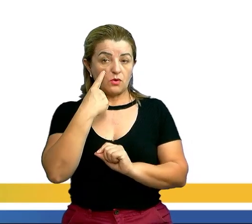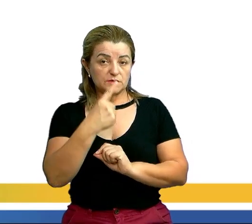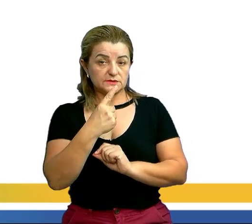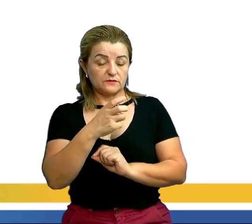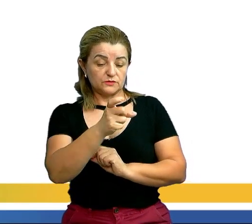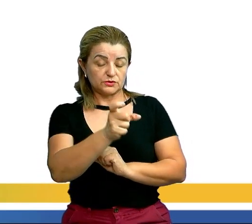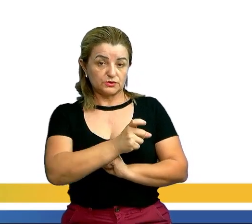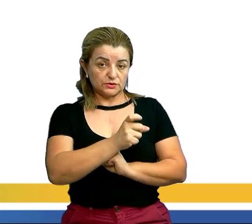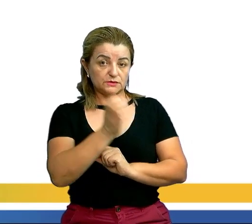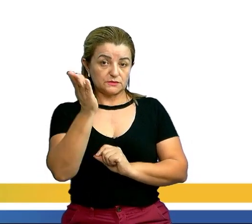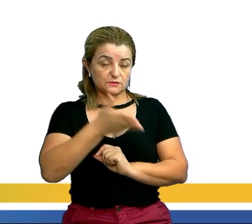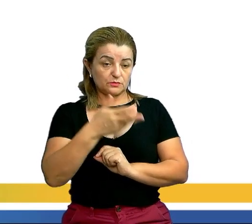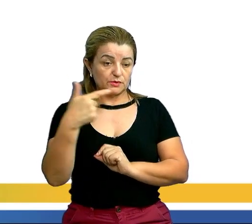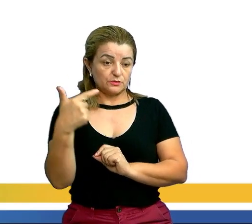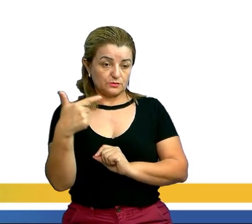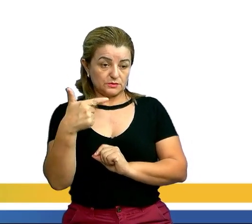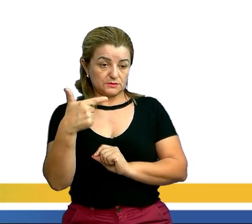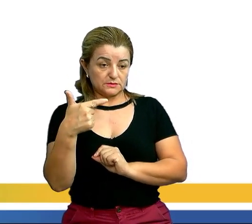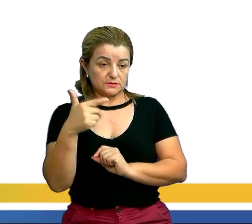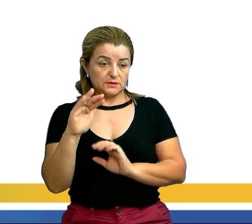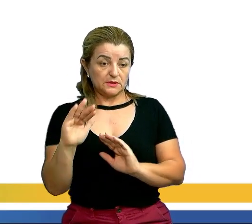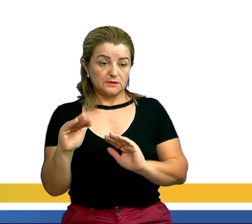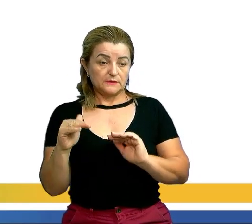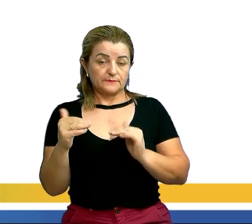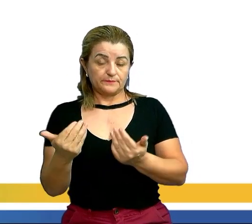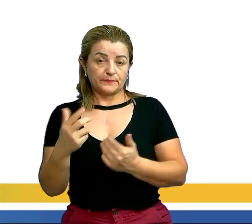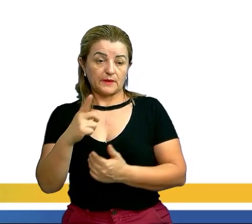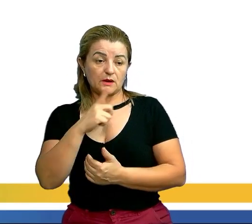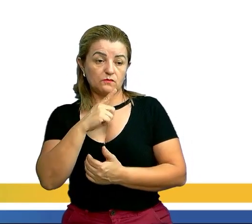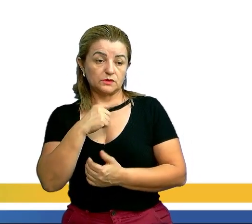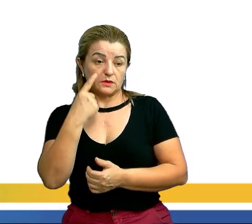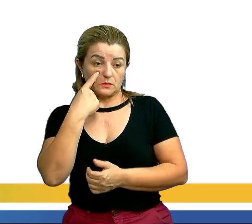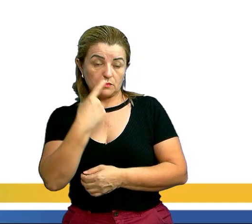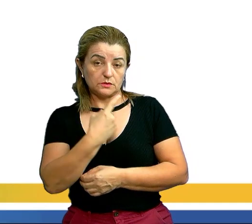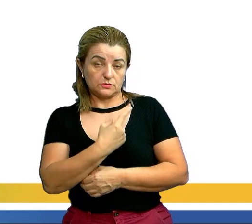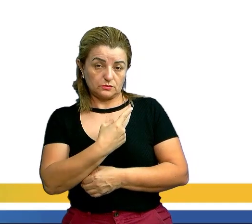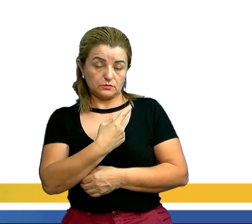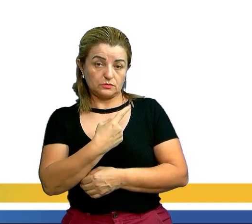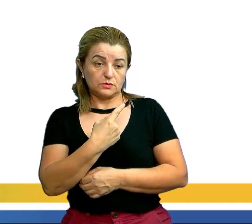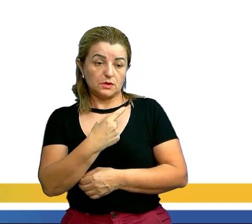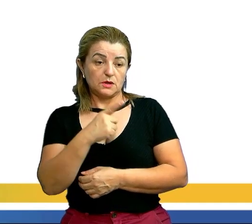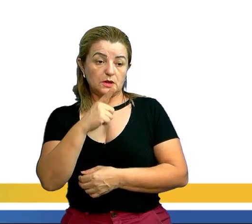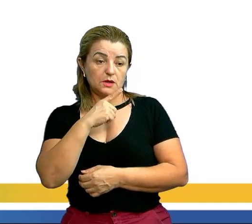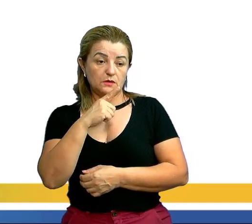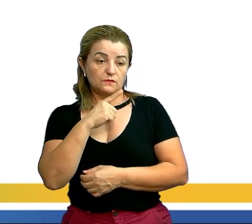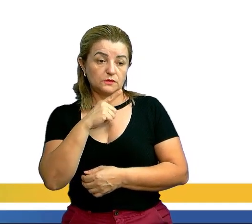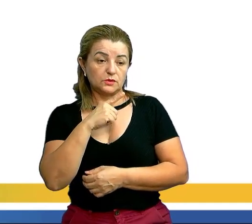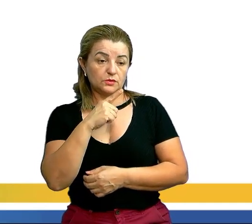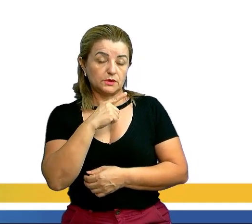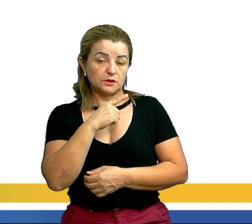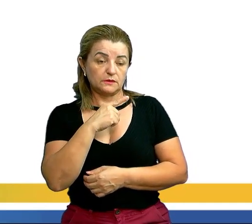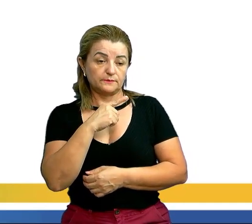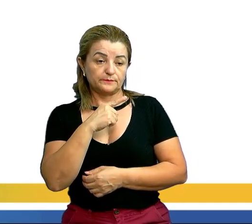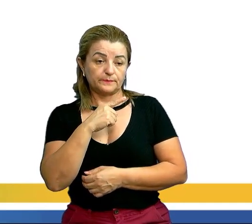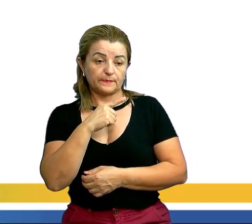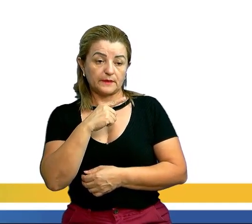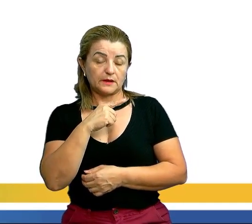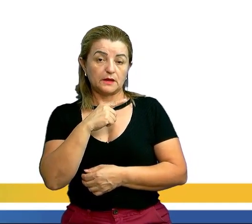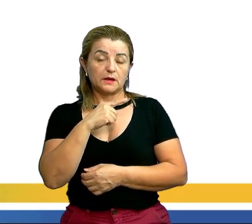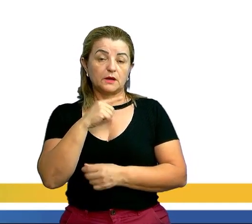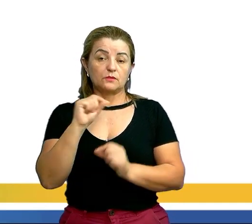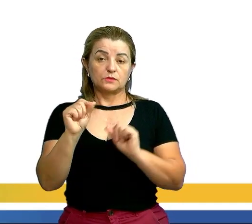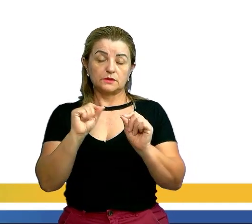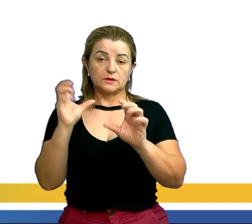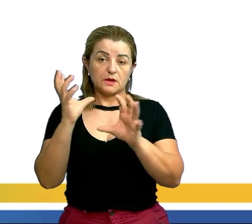de Manuela é X sobre 3 é igual a 10. Eu vou ter aqui denominadores diferentes. Eu vou ser obrigado a